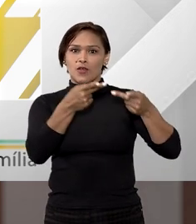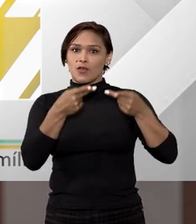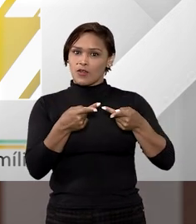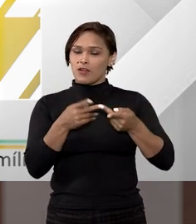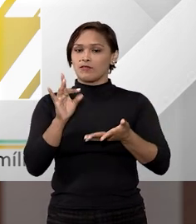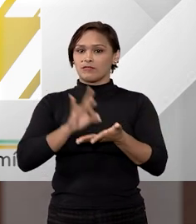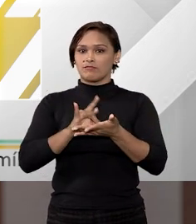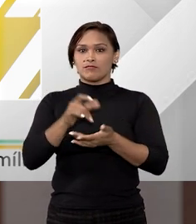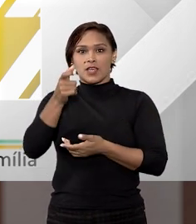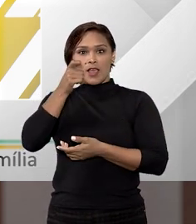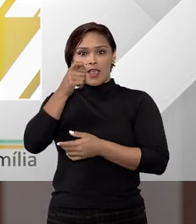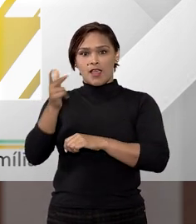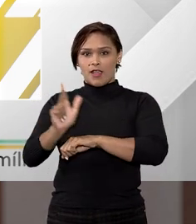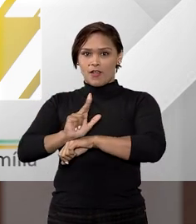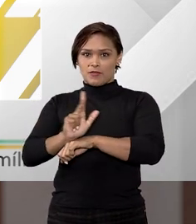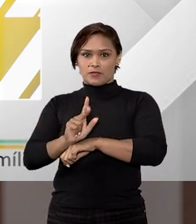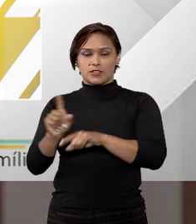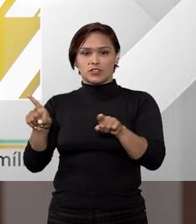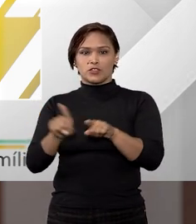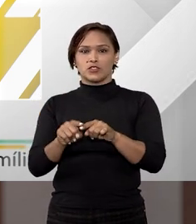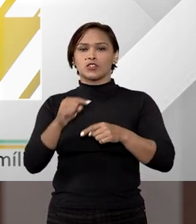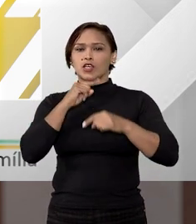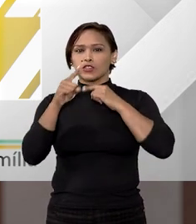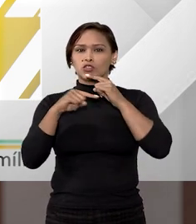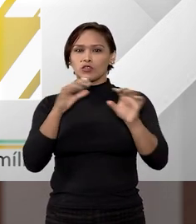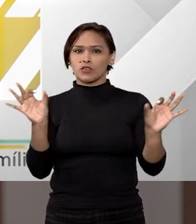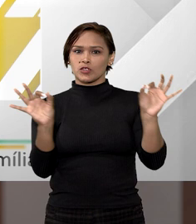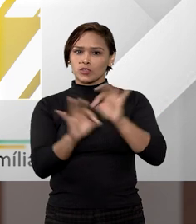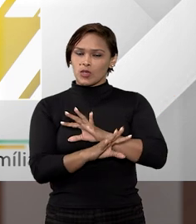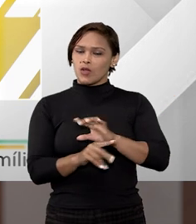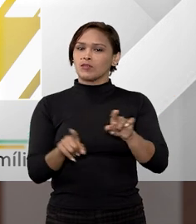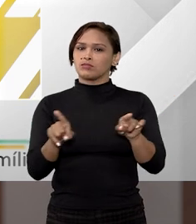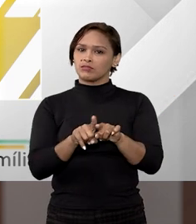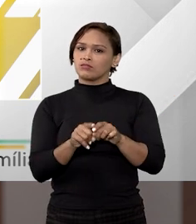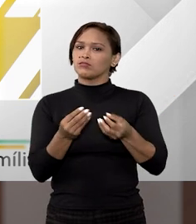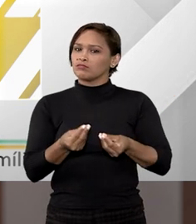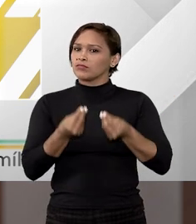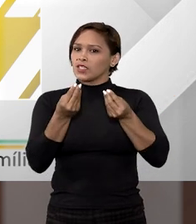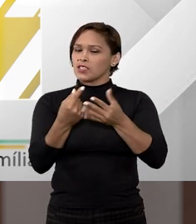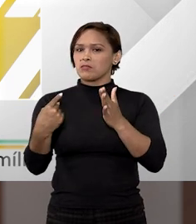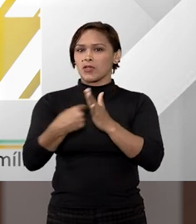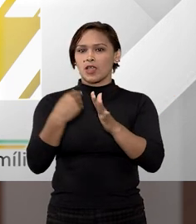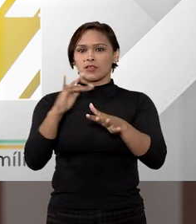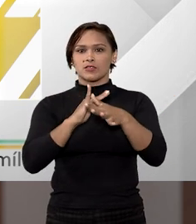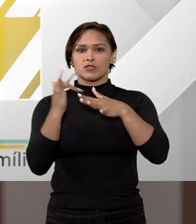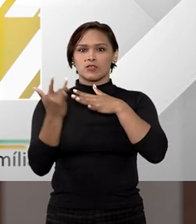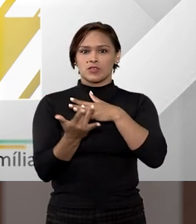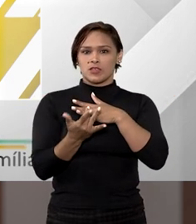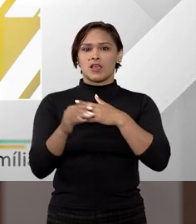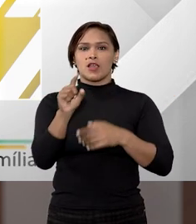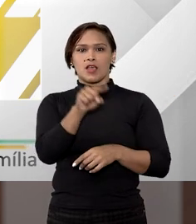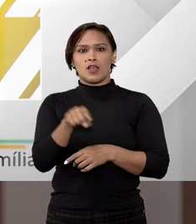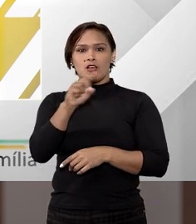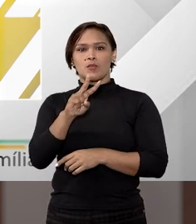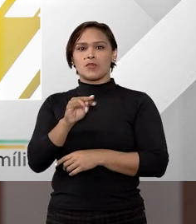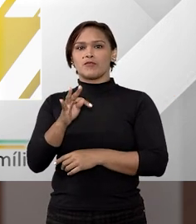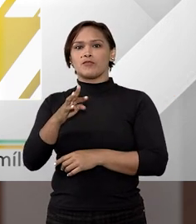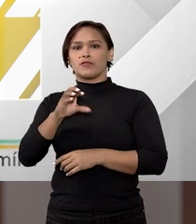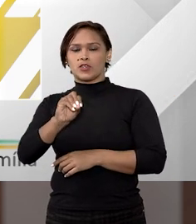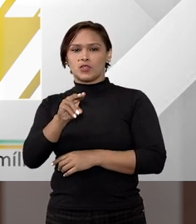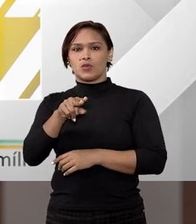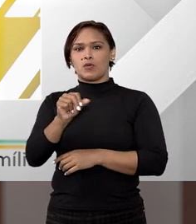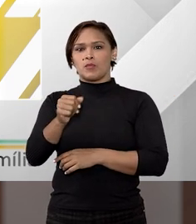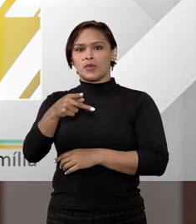você realmente a assistir esse vídeo, a tirar suas dúvidas e eventualmente eu me coloco também à disposição nas redes sociais através do arroba Vitor